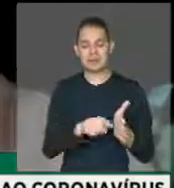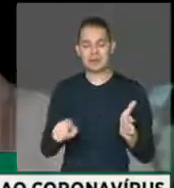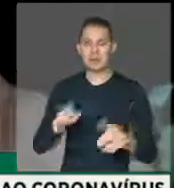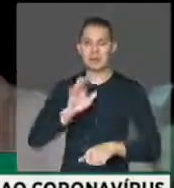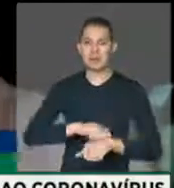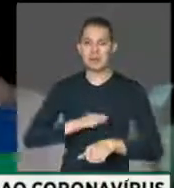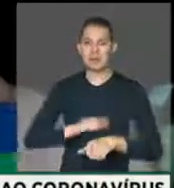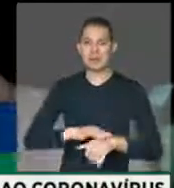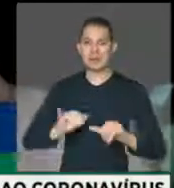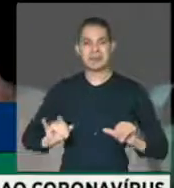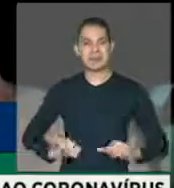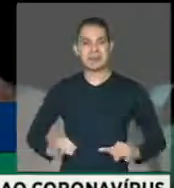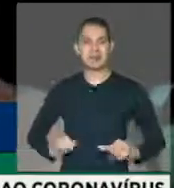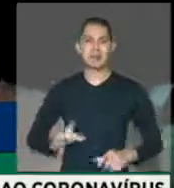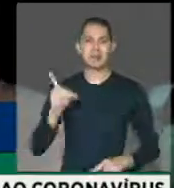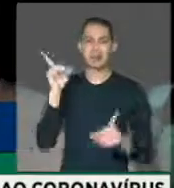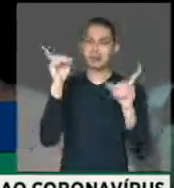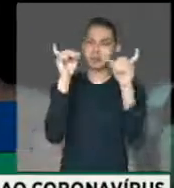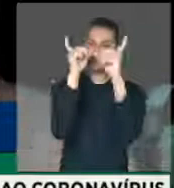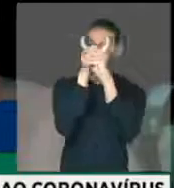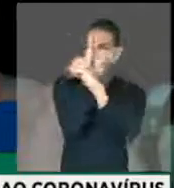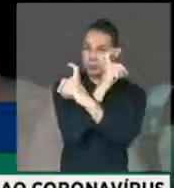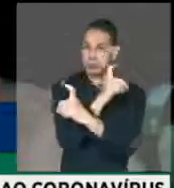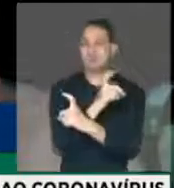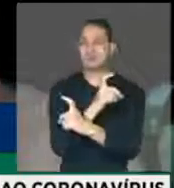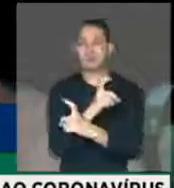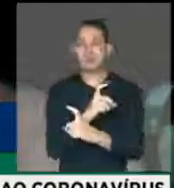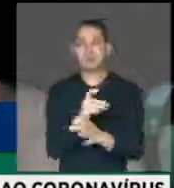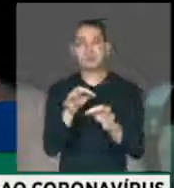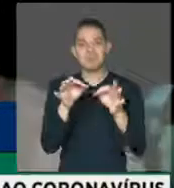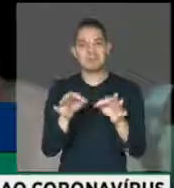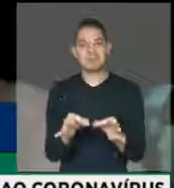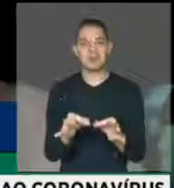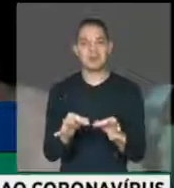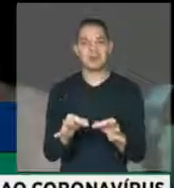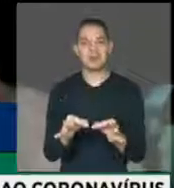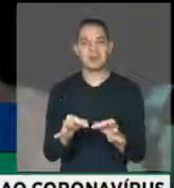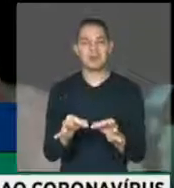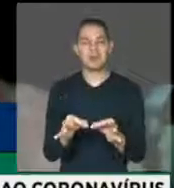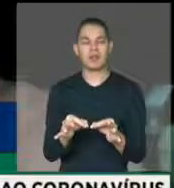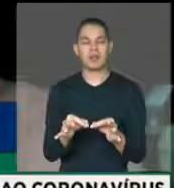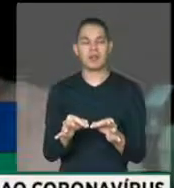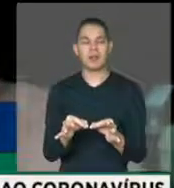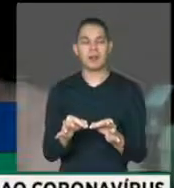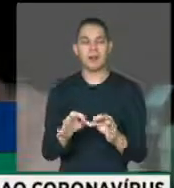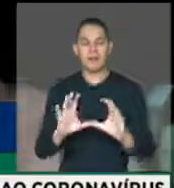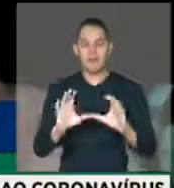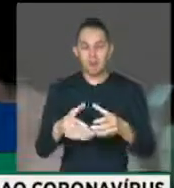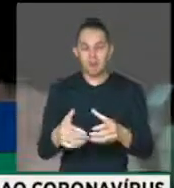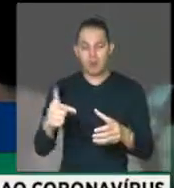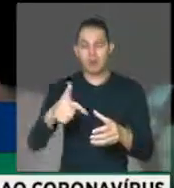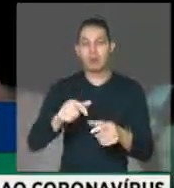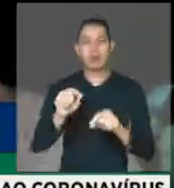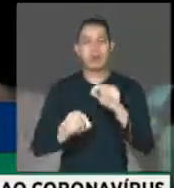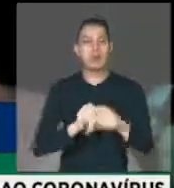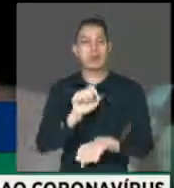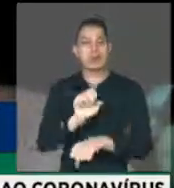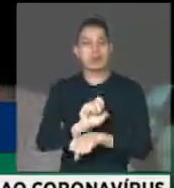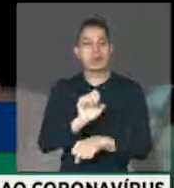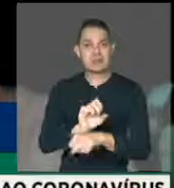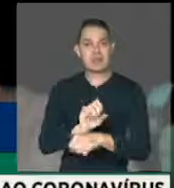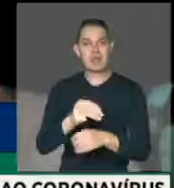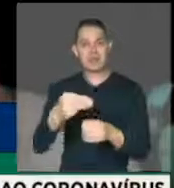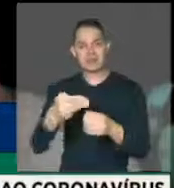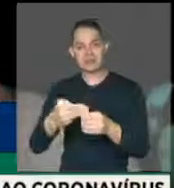mais dramáticos da pandemia e que exatamente no front estão estados e municípios